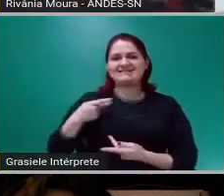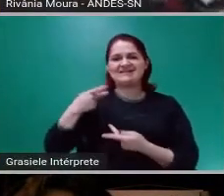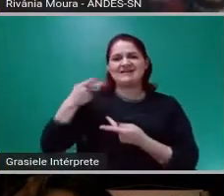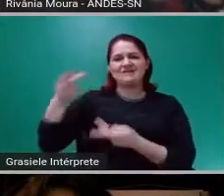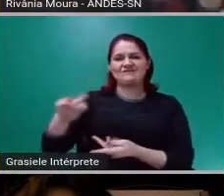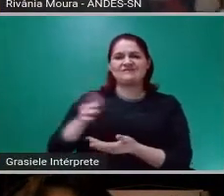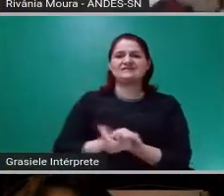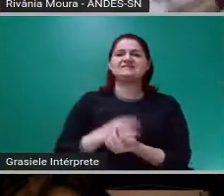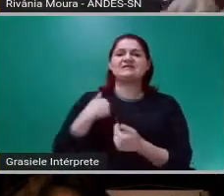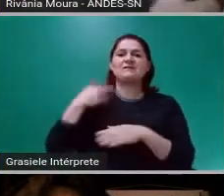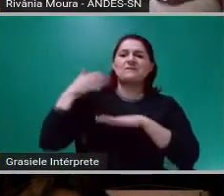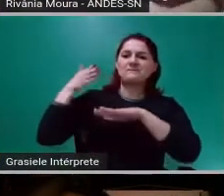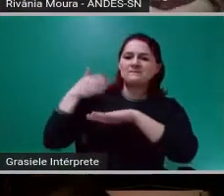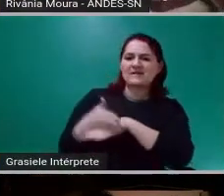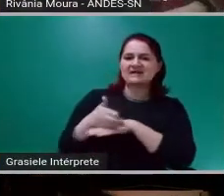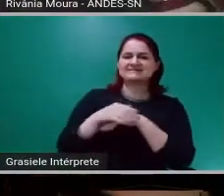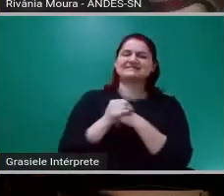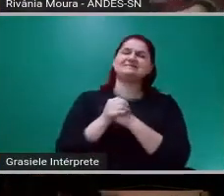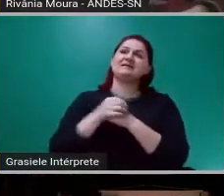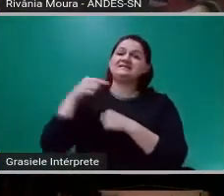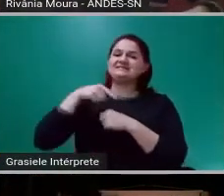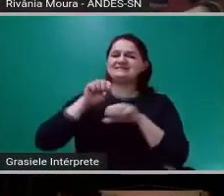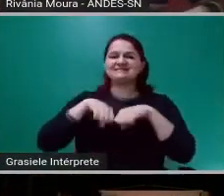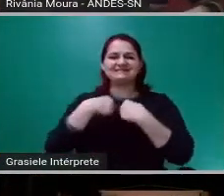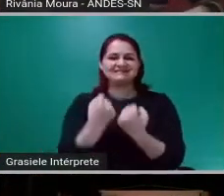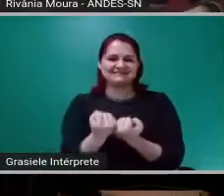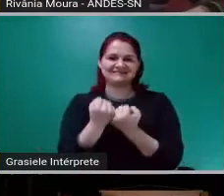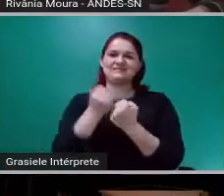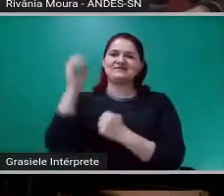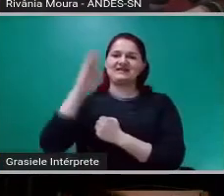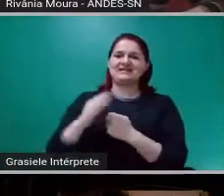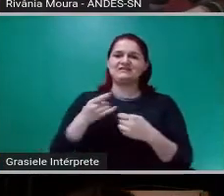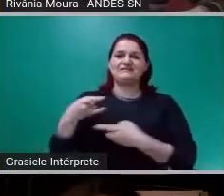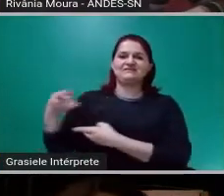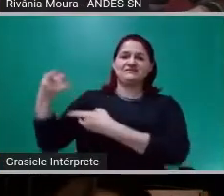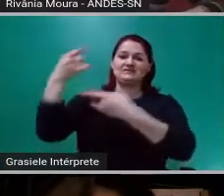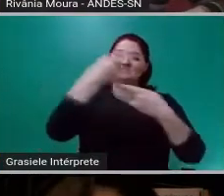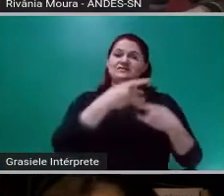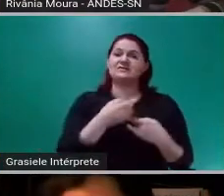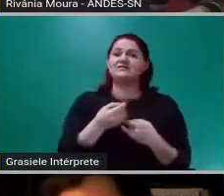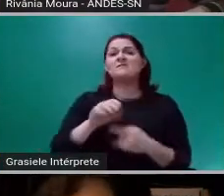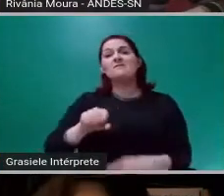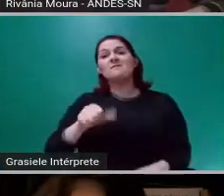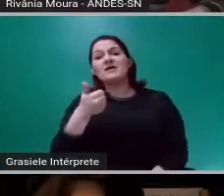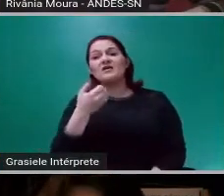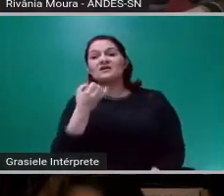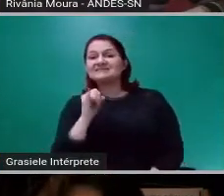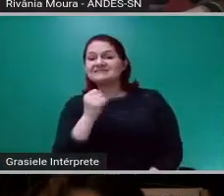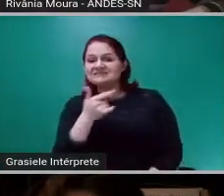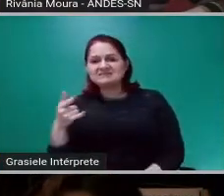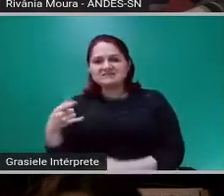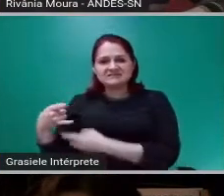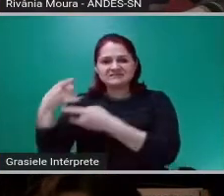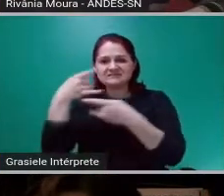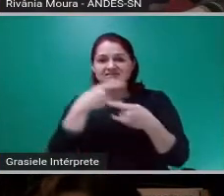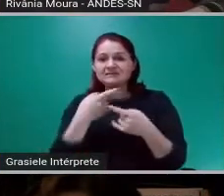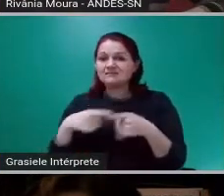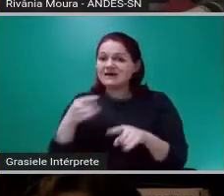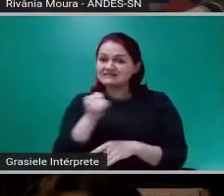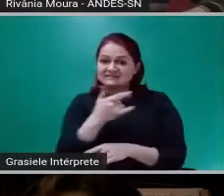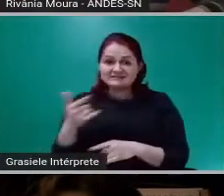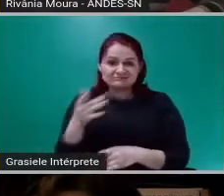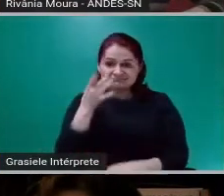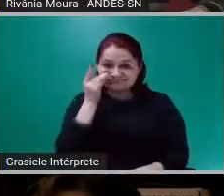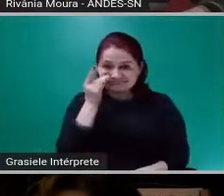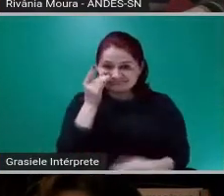Seminário Nacional Virtual. Seria melhor que não fosse virtual, mas quem não tem cão, caça com gato.